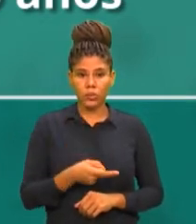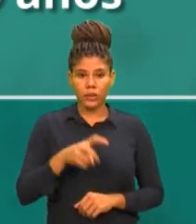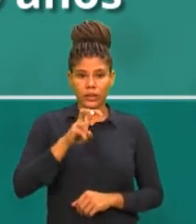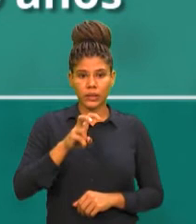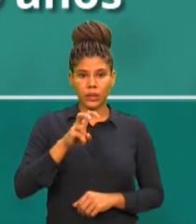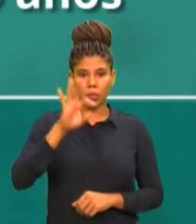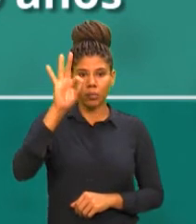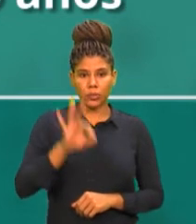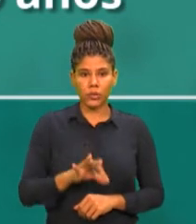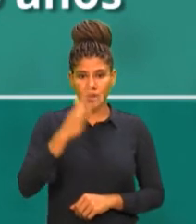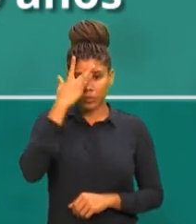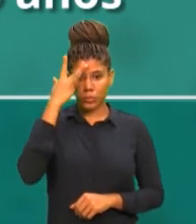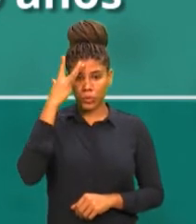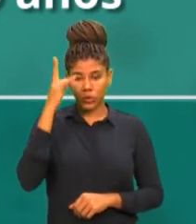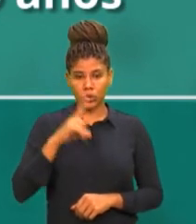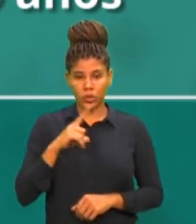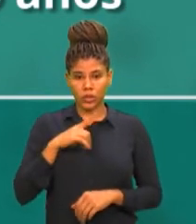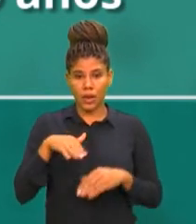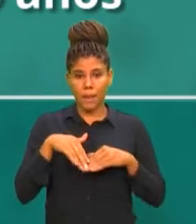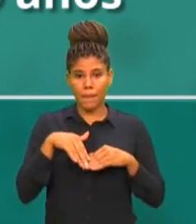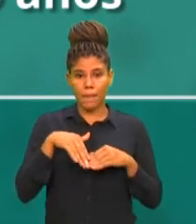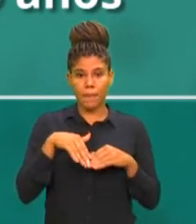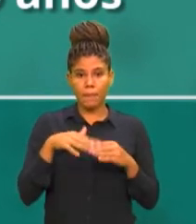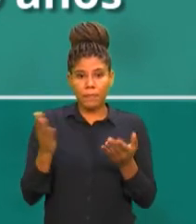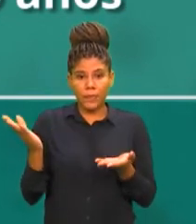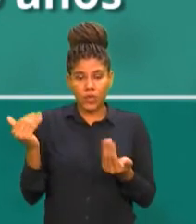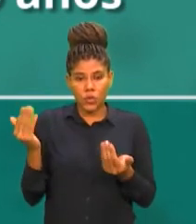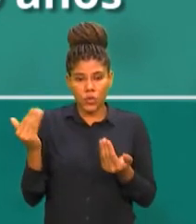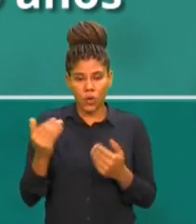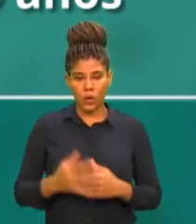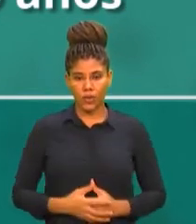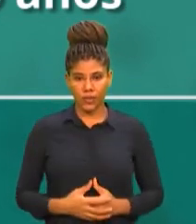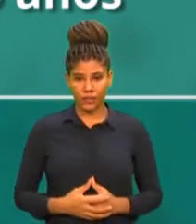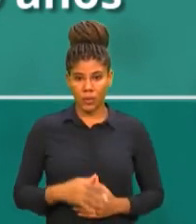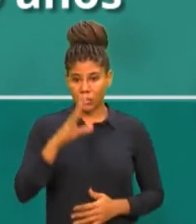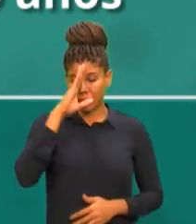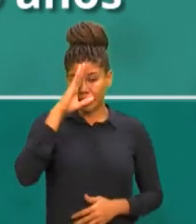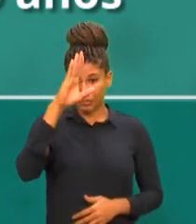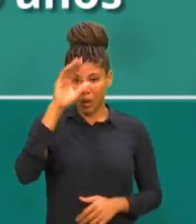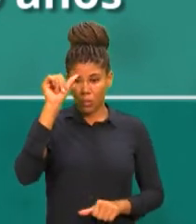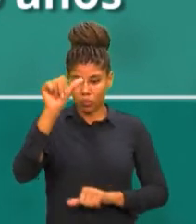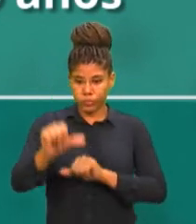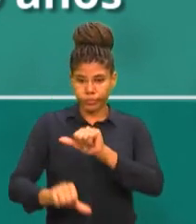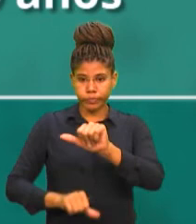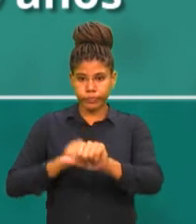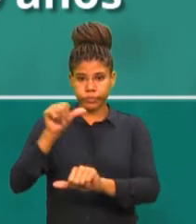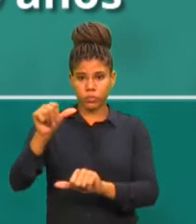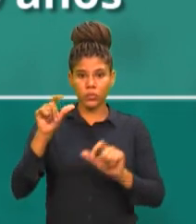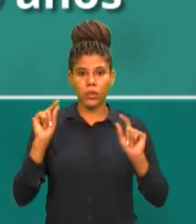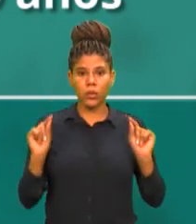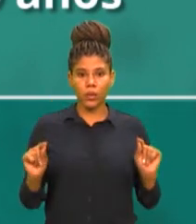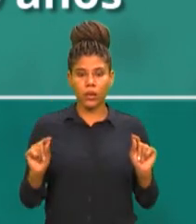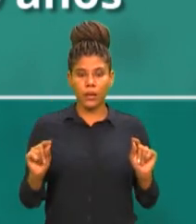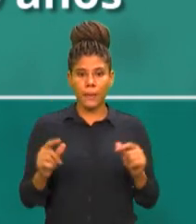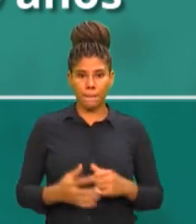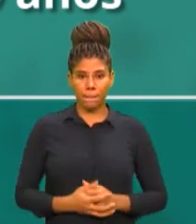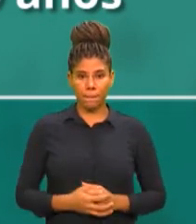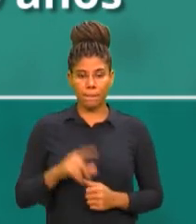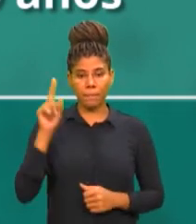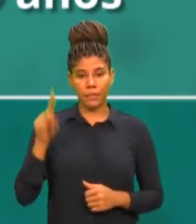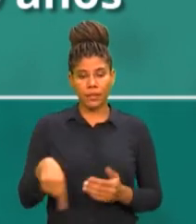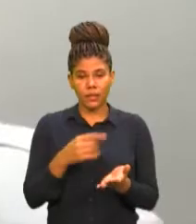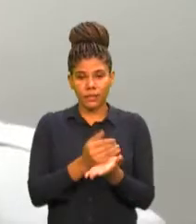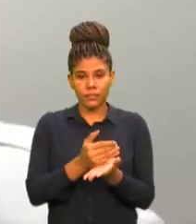entre a população mais jovem. O principal fator dessa mudança de cenário se deve ao início da